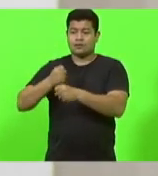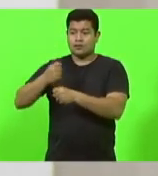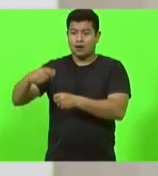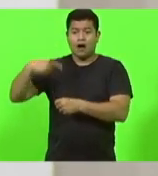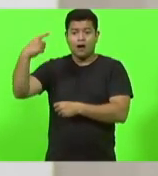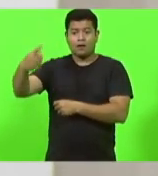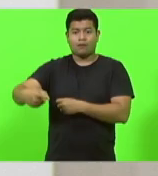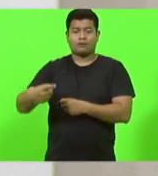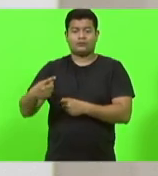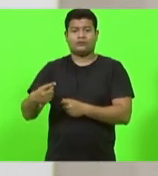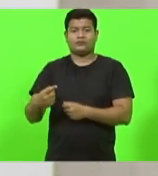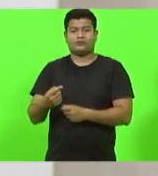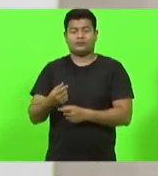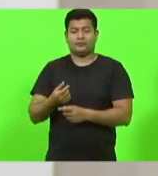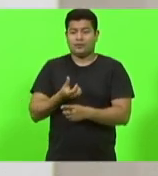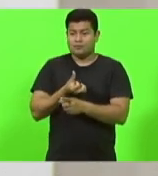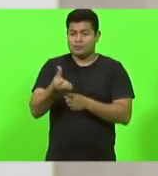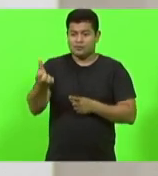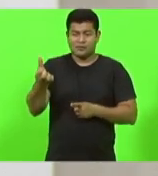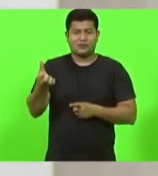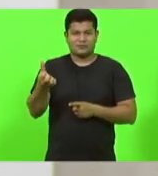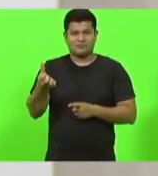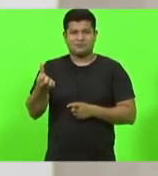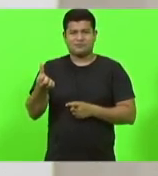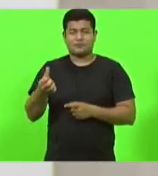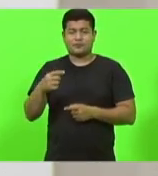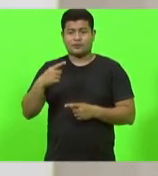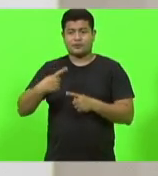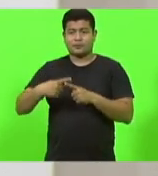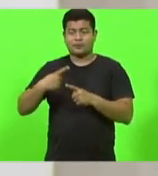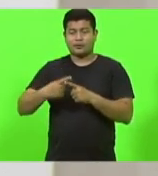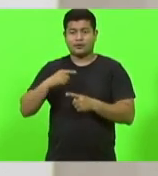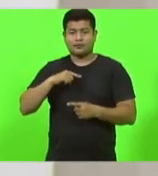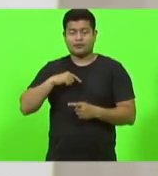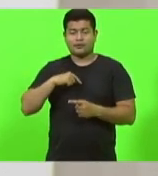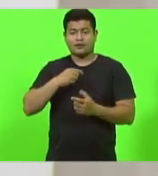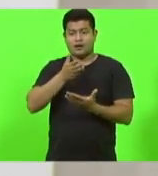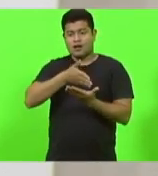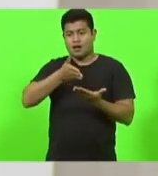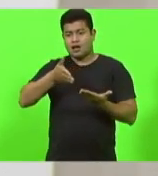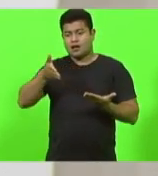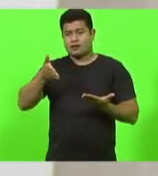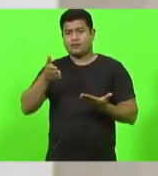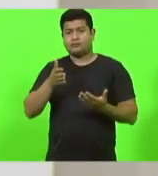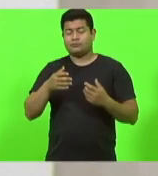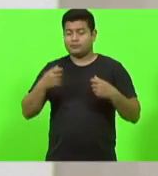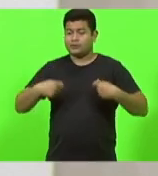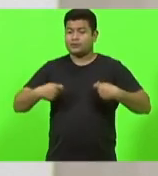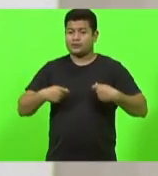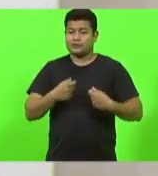os investimentos, os financiamentos, para serem pagos.